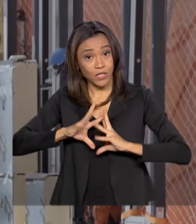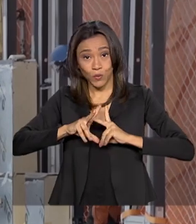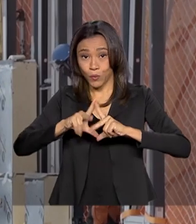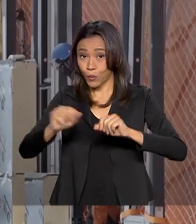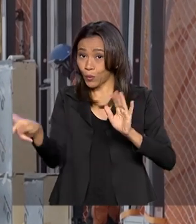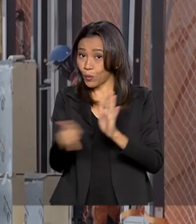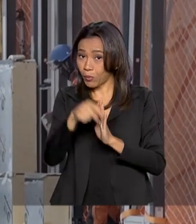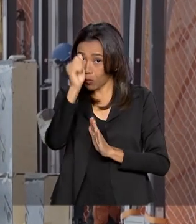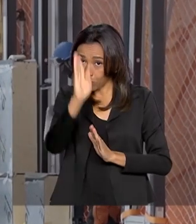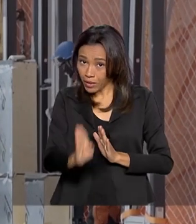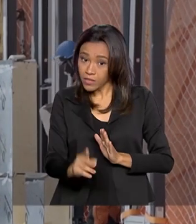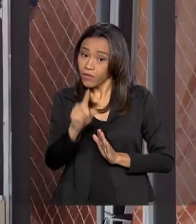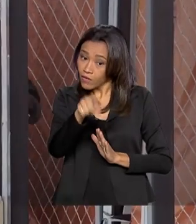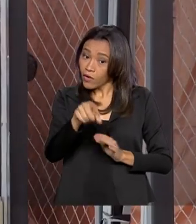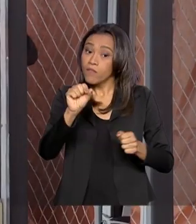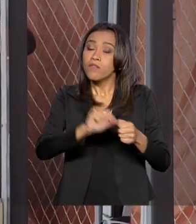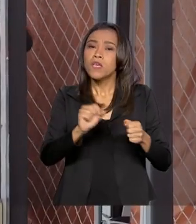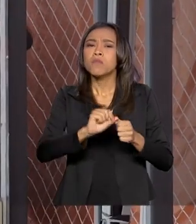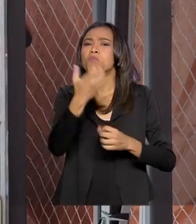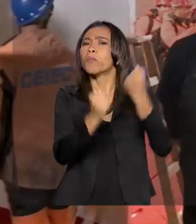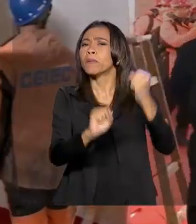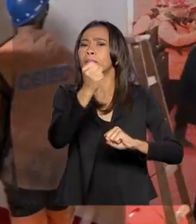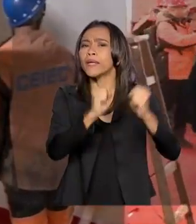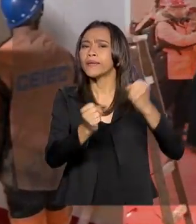foi executado por uma empresa chinesa.